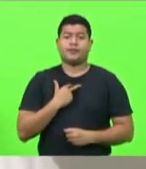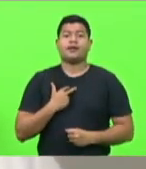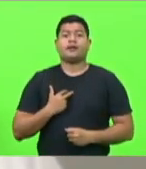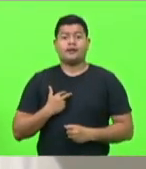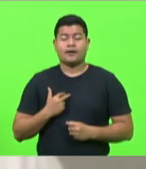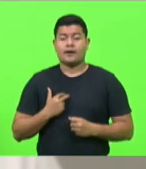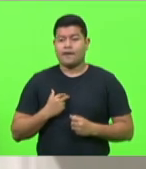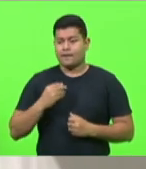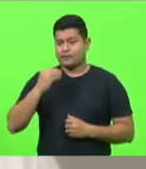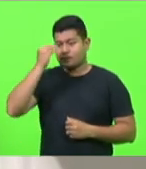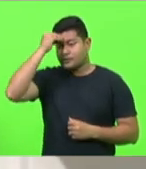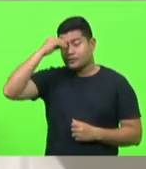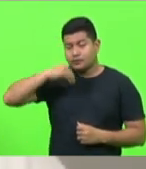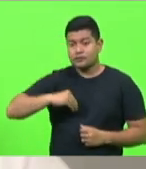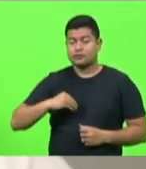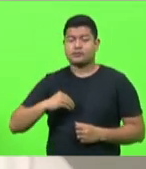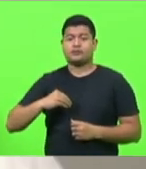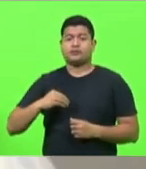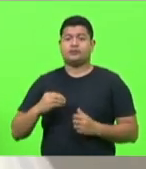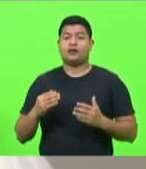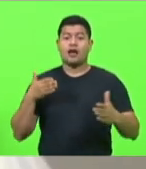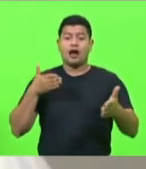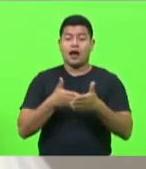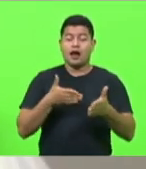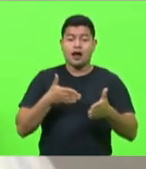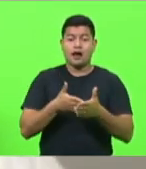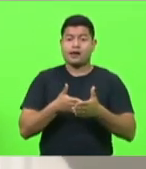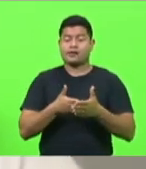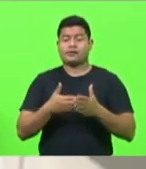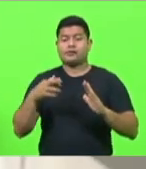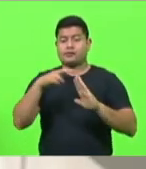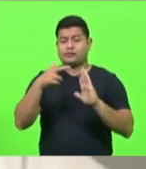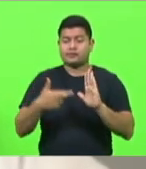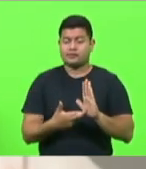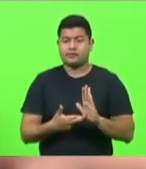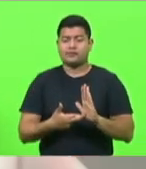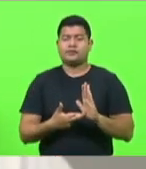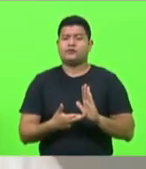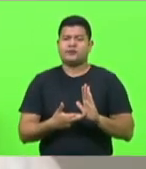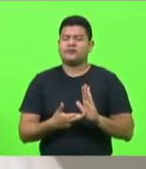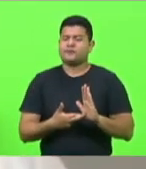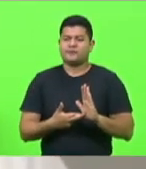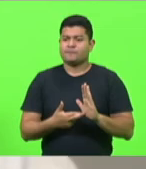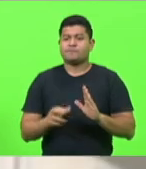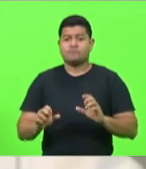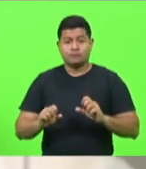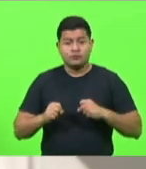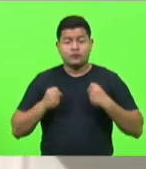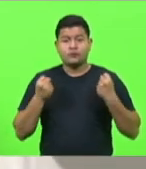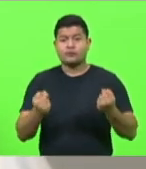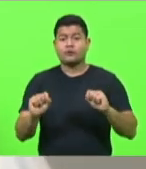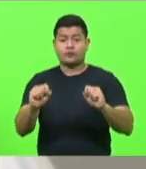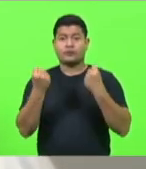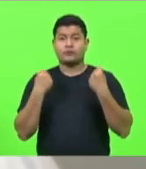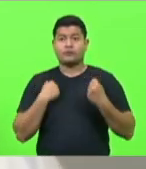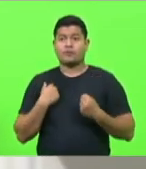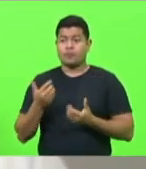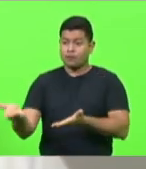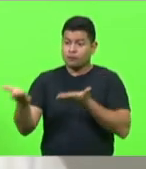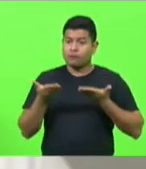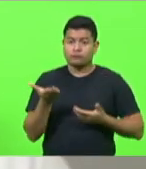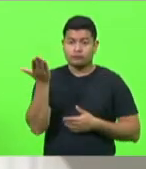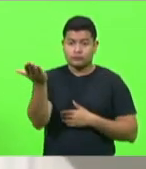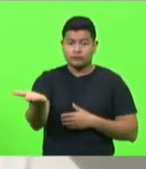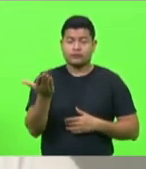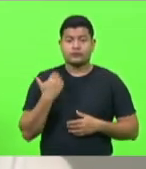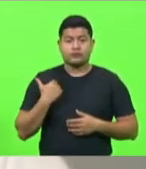a esse tipo de restrição às nossas liberdades religiosas. Por isso, convido o senhor, que eu sei que é um homem que respeita muito a liberdade